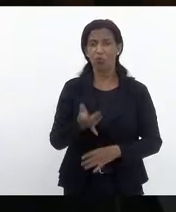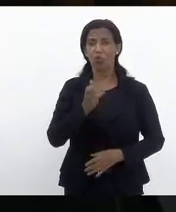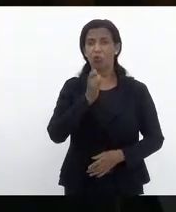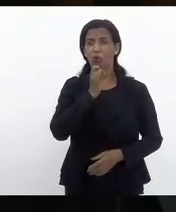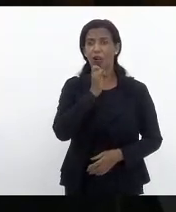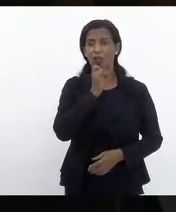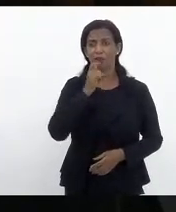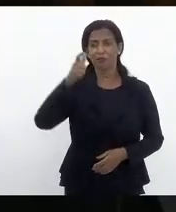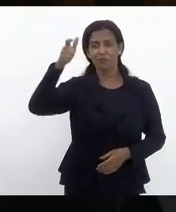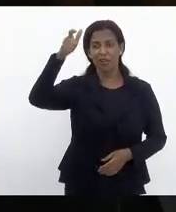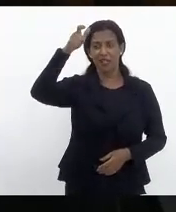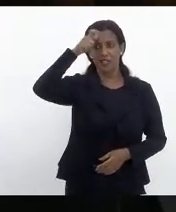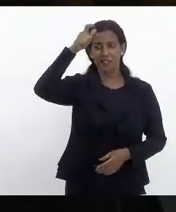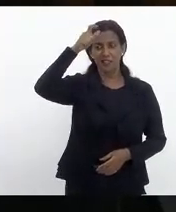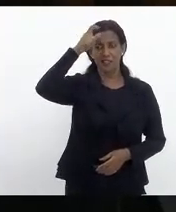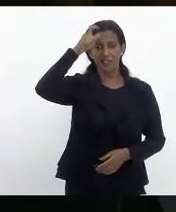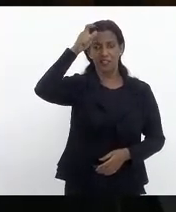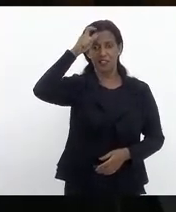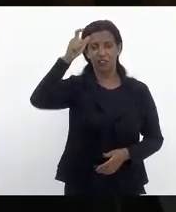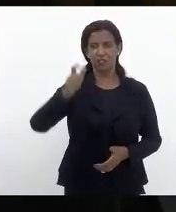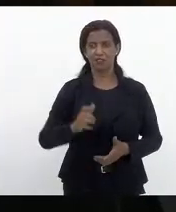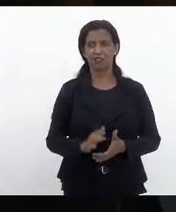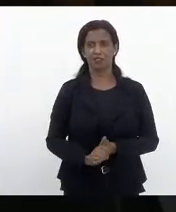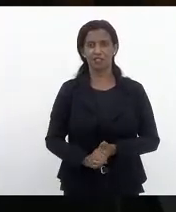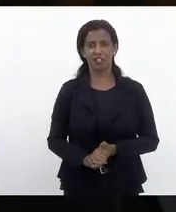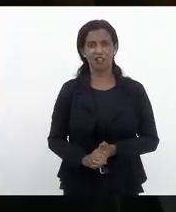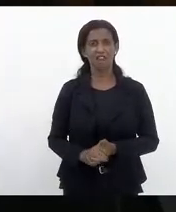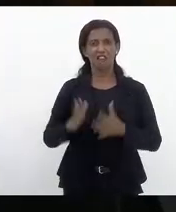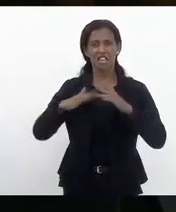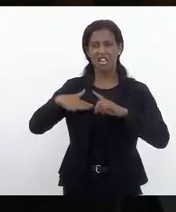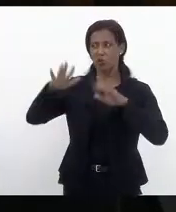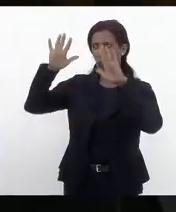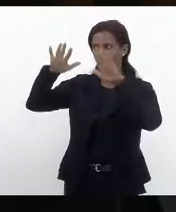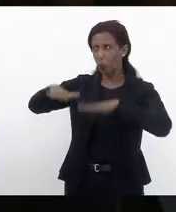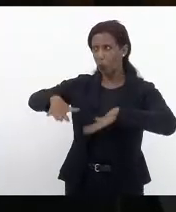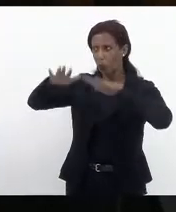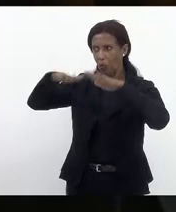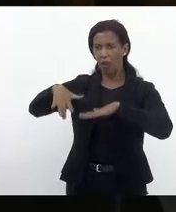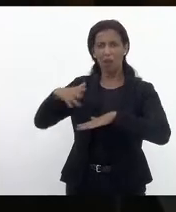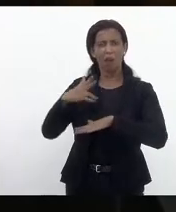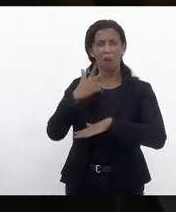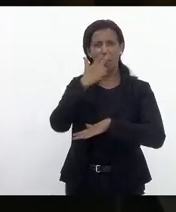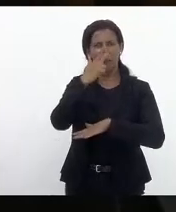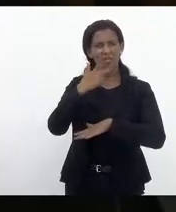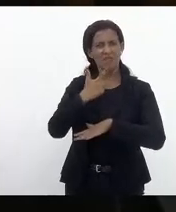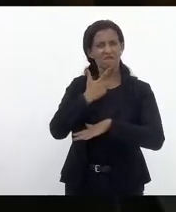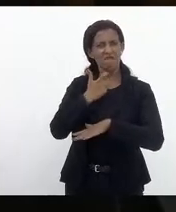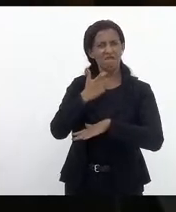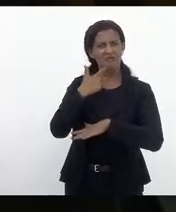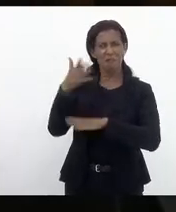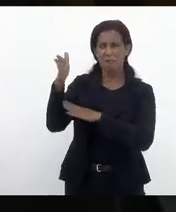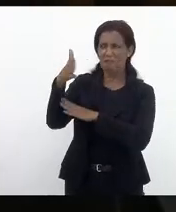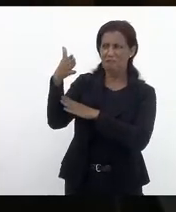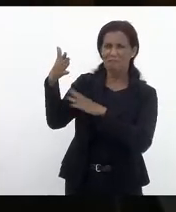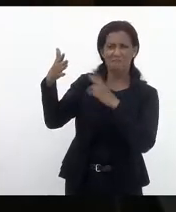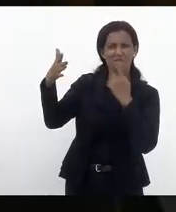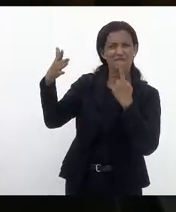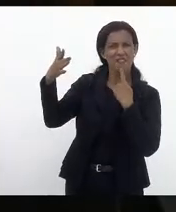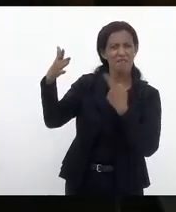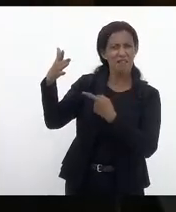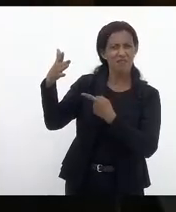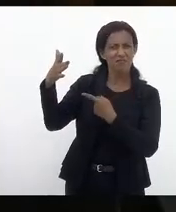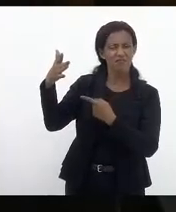a cor do demônio eles enaltecem o vermelho e pasmem ficam horrorizados